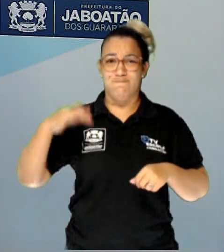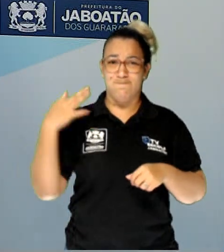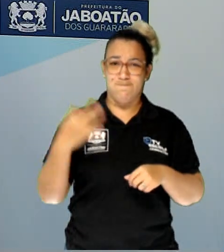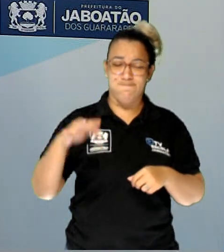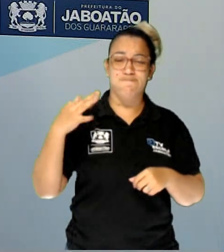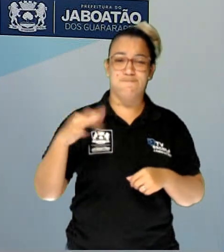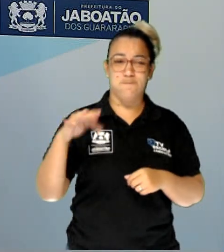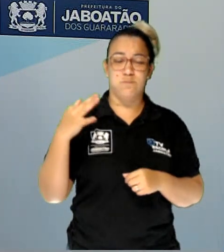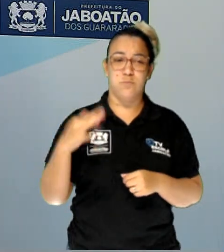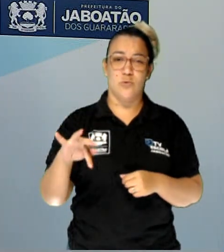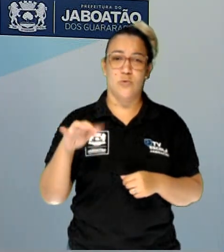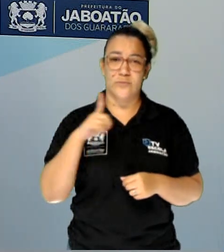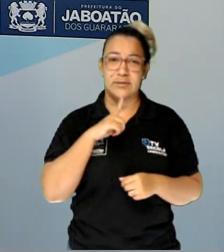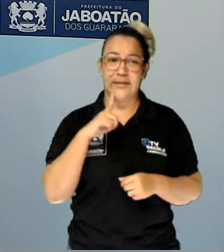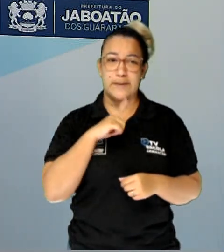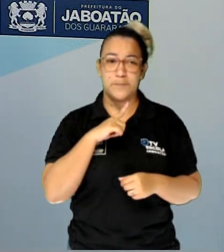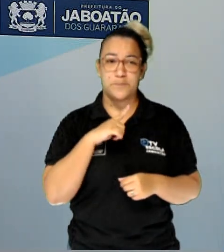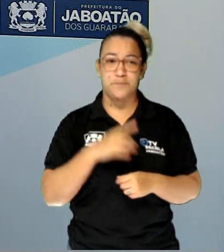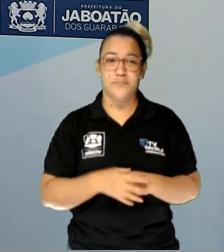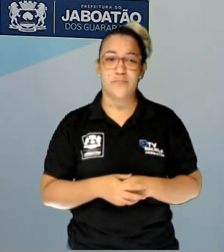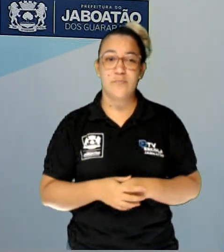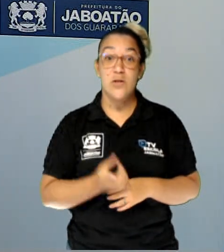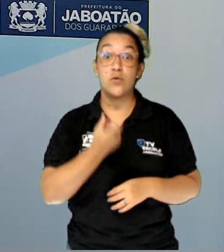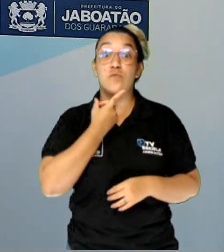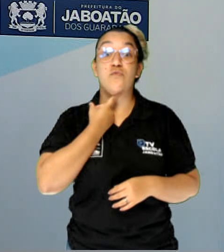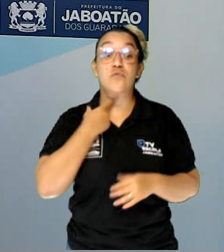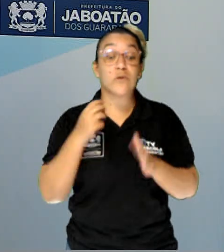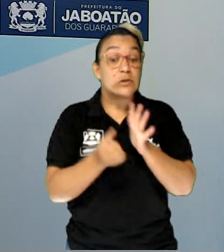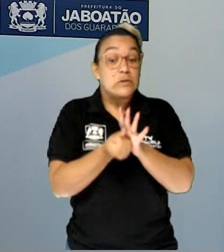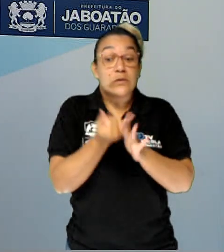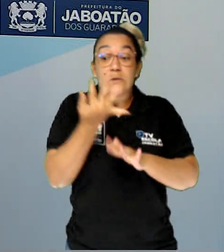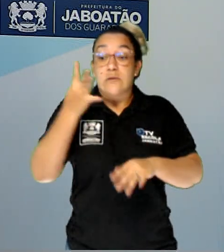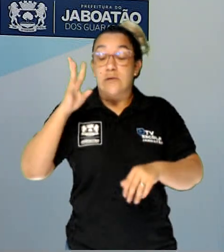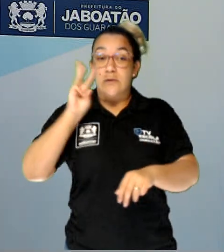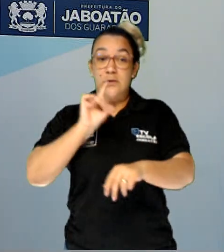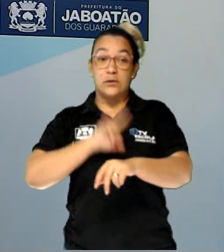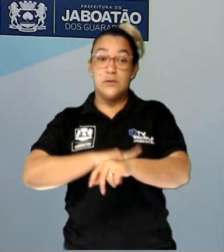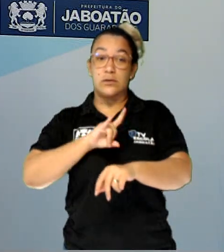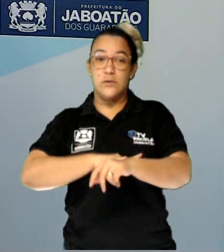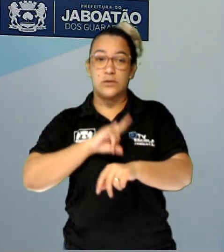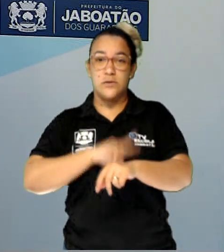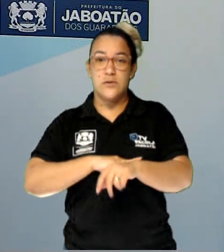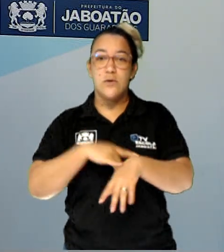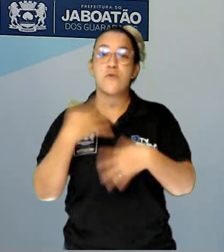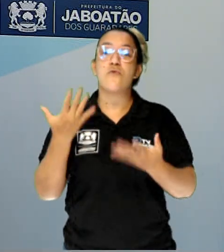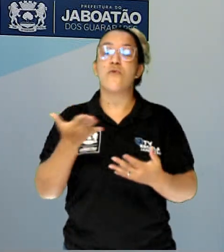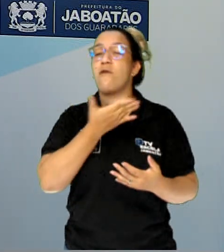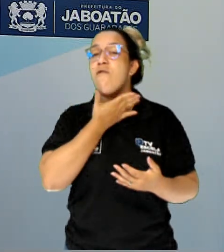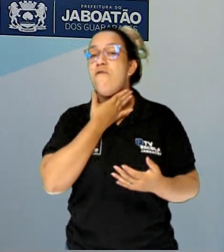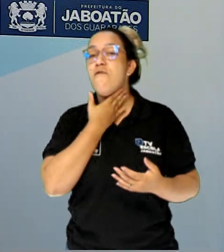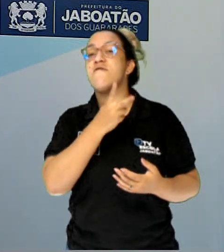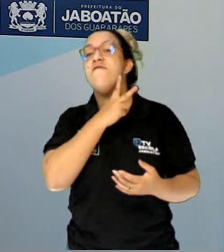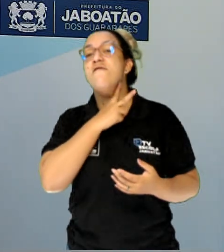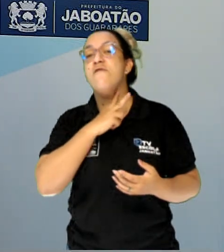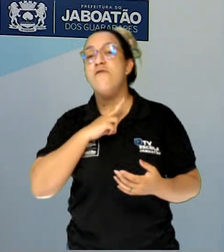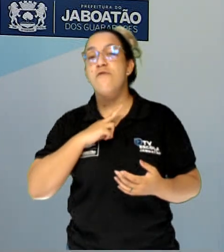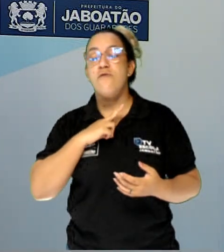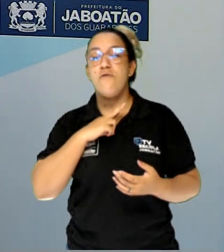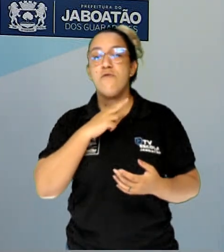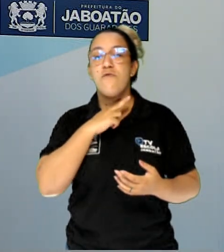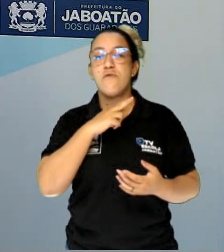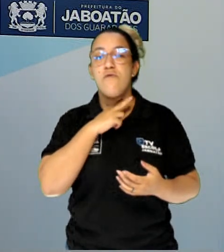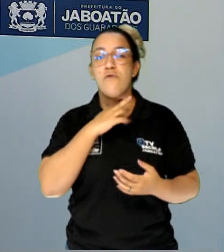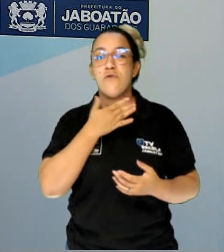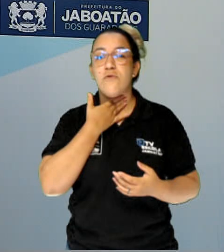vai causar dor. Vontade frequente de urinar, dor de garganta e comprometimento da voz, quando a